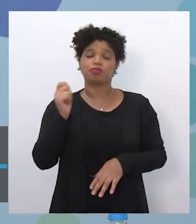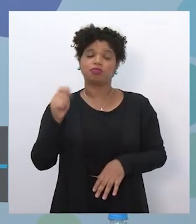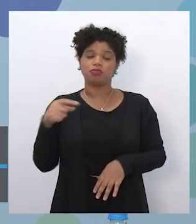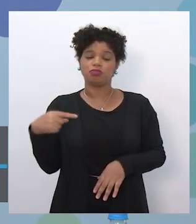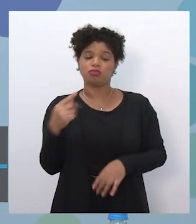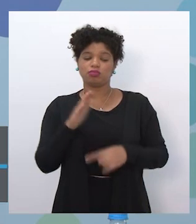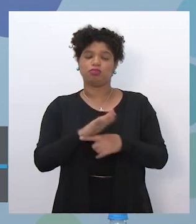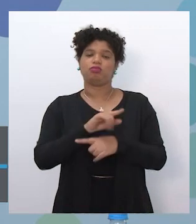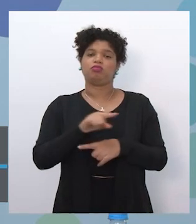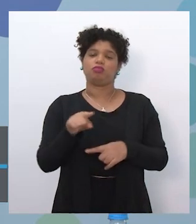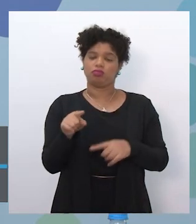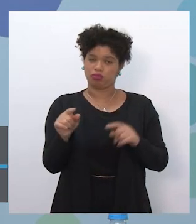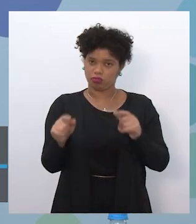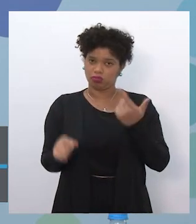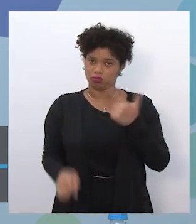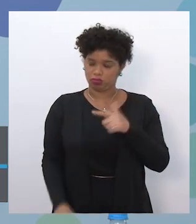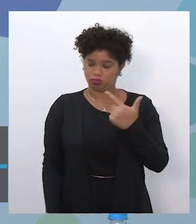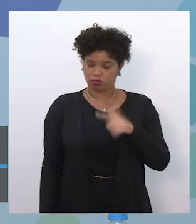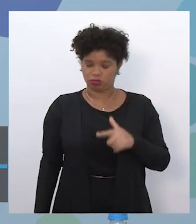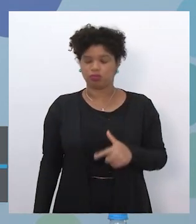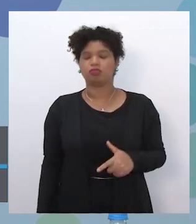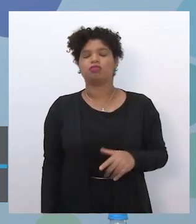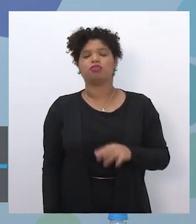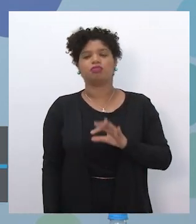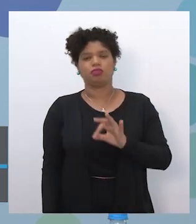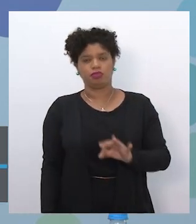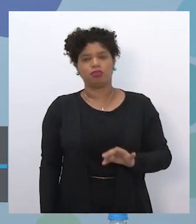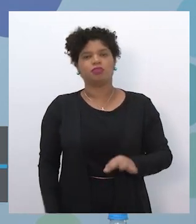de uma forma adequada.